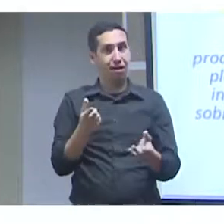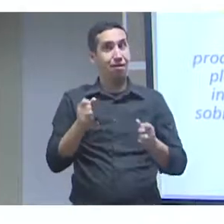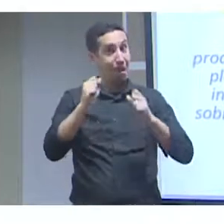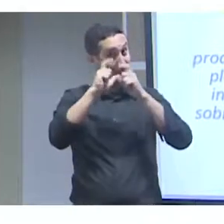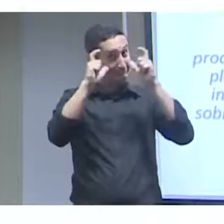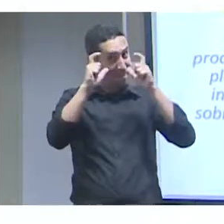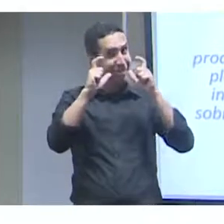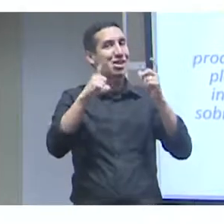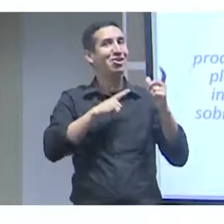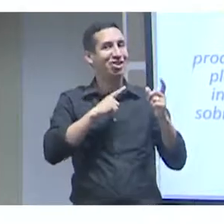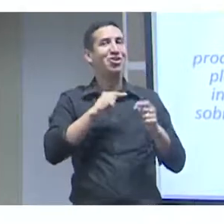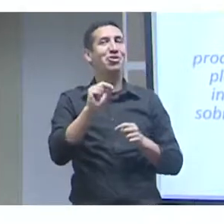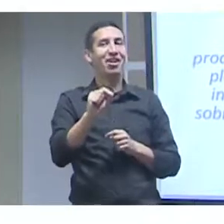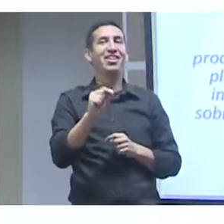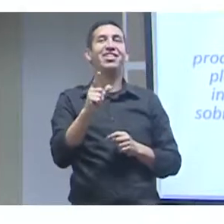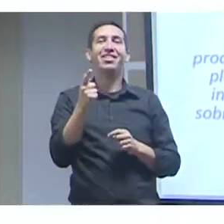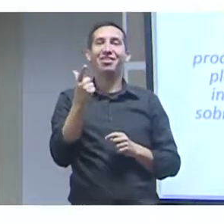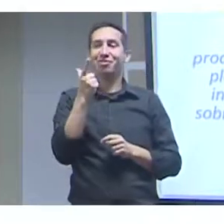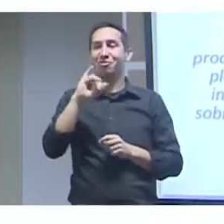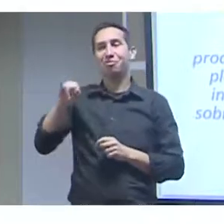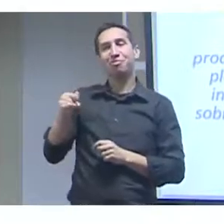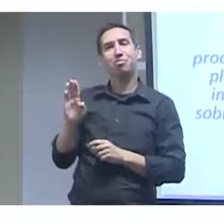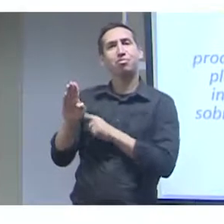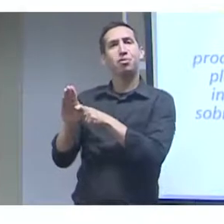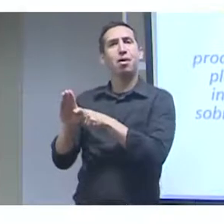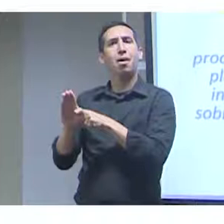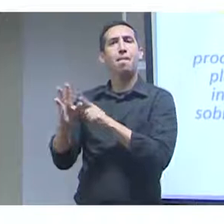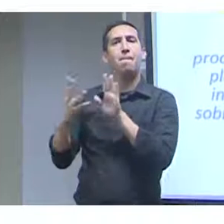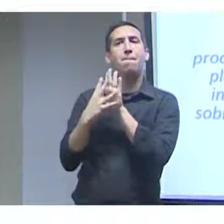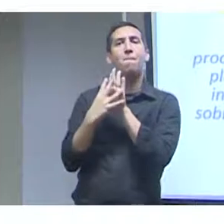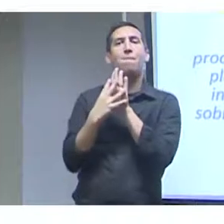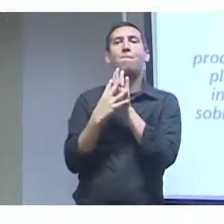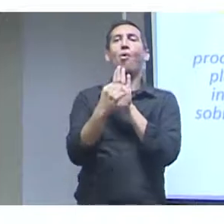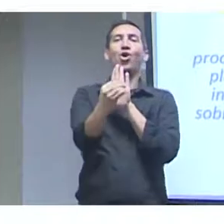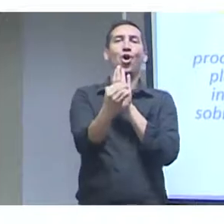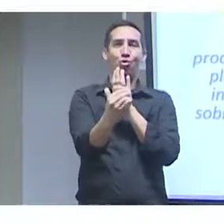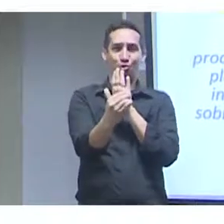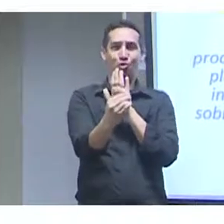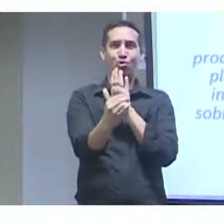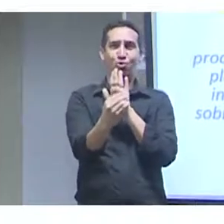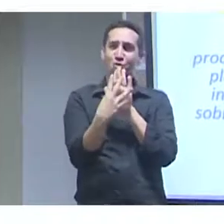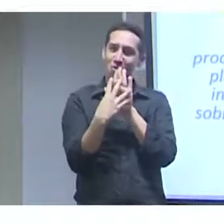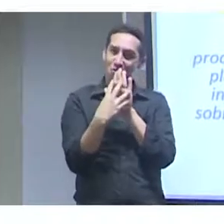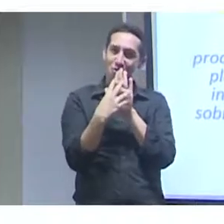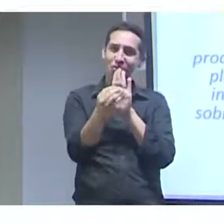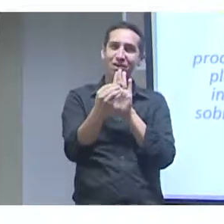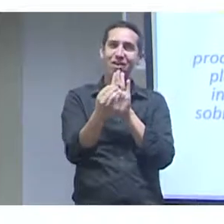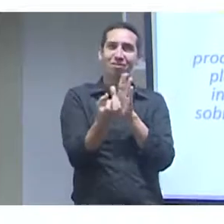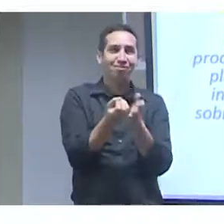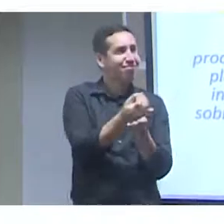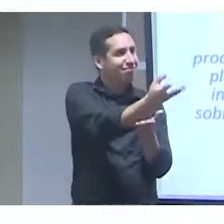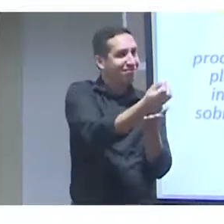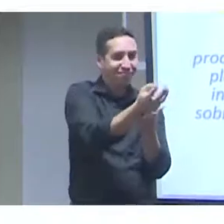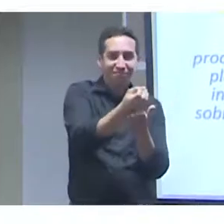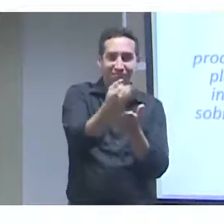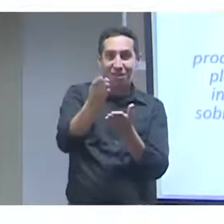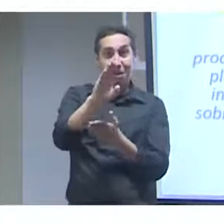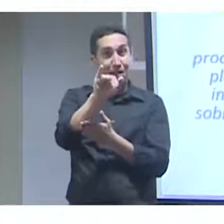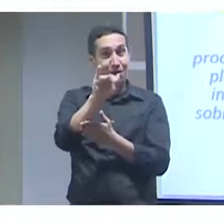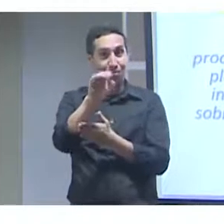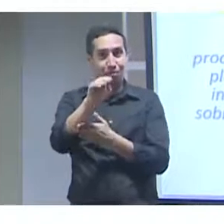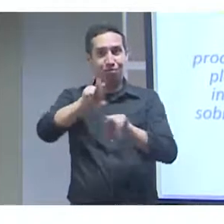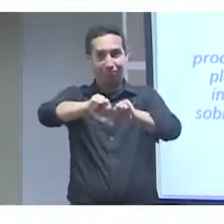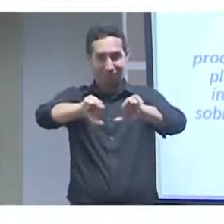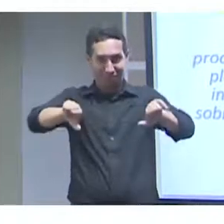Esse componente tinha um objetivo ambicioso, talvez até um pouco pretencioso, de tornar o Jardim Botânico uma instituição modelo no